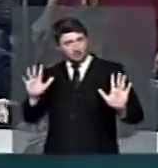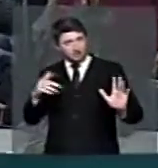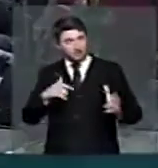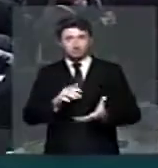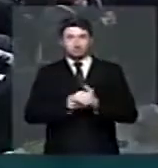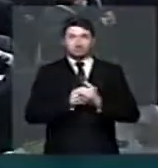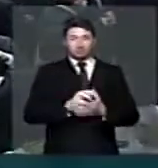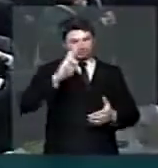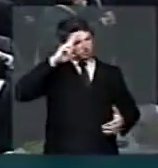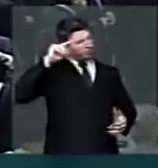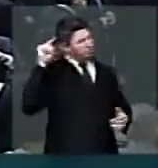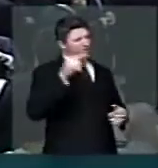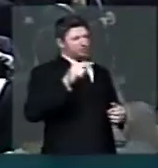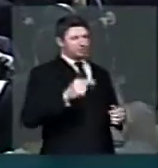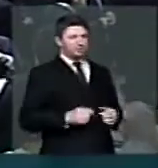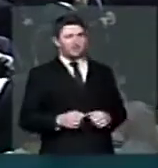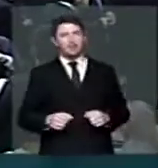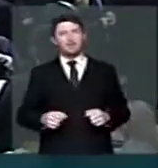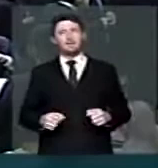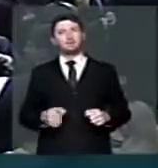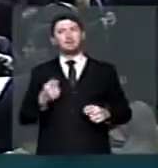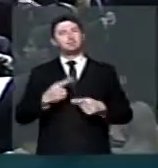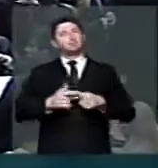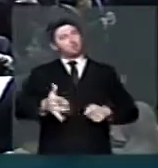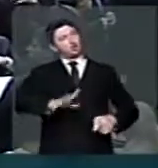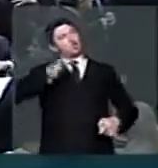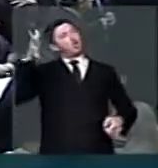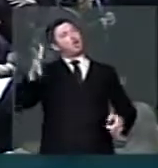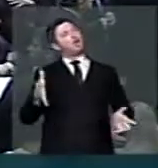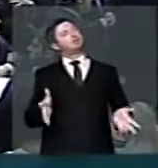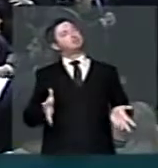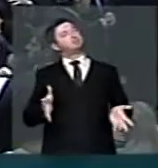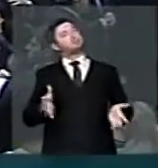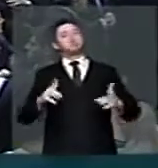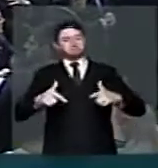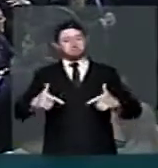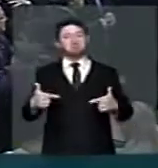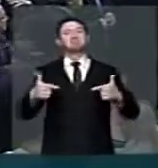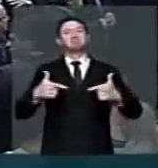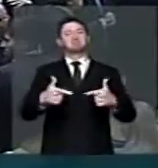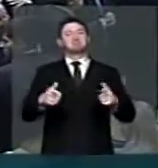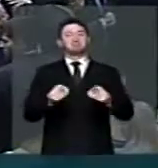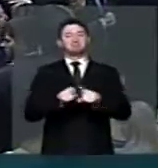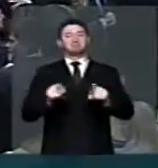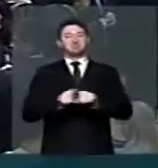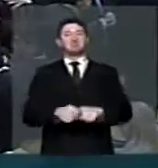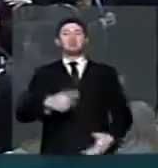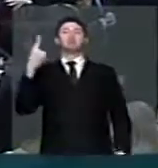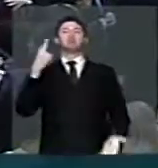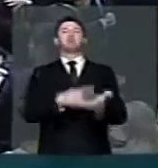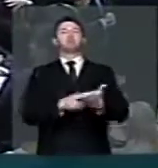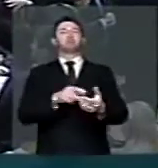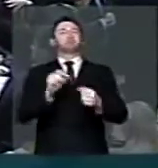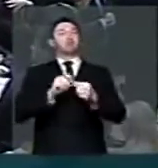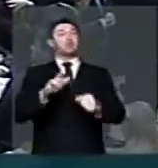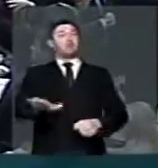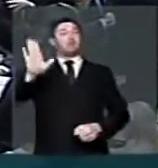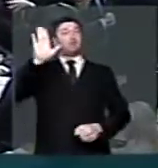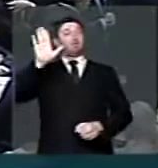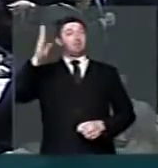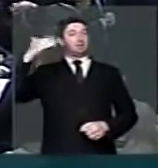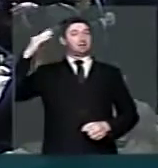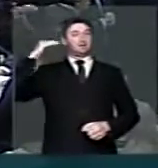cumprimentar a vossa excelência pela coragem e determinação do cumprimento da sua promessa de